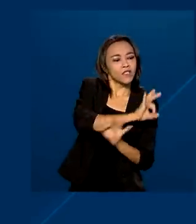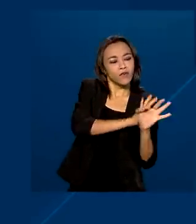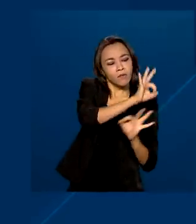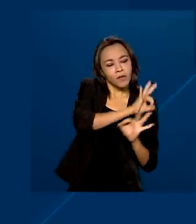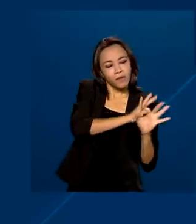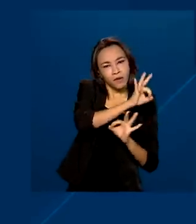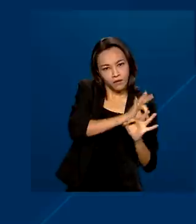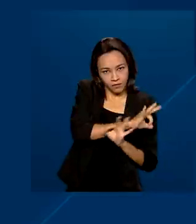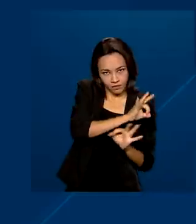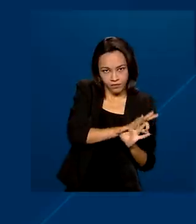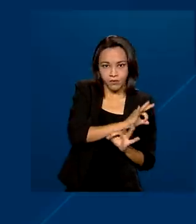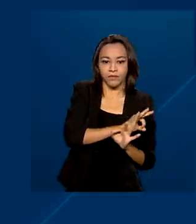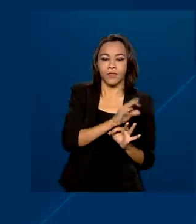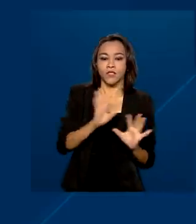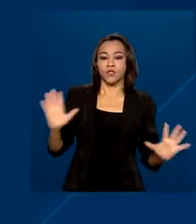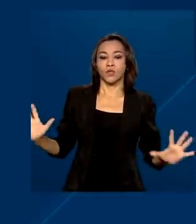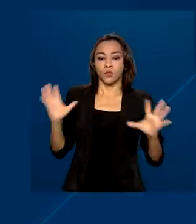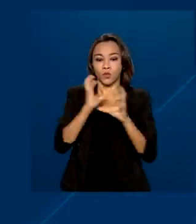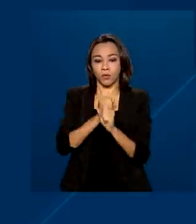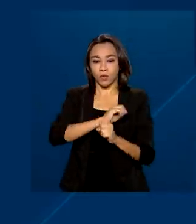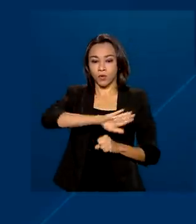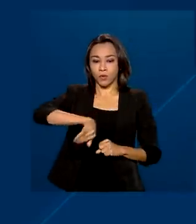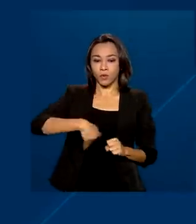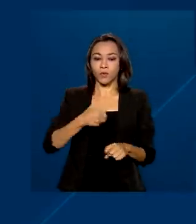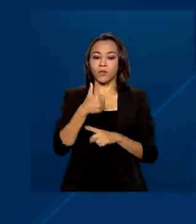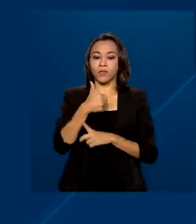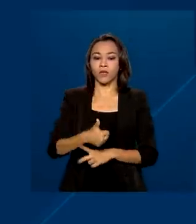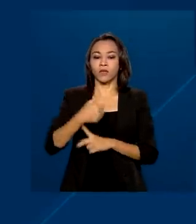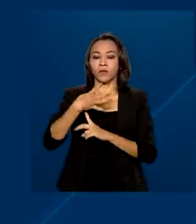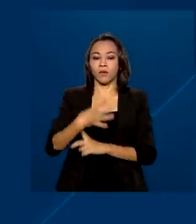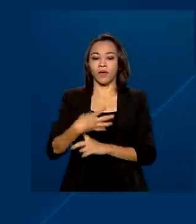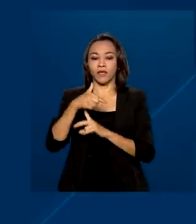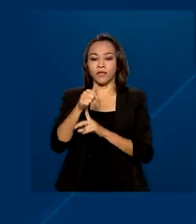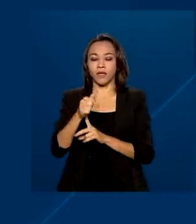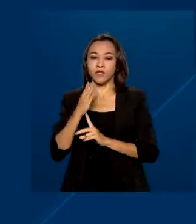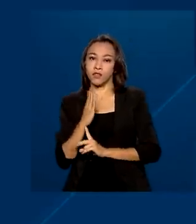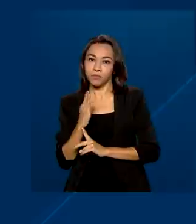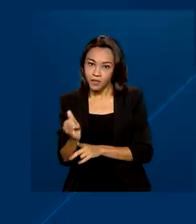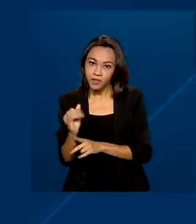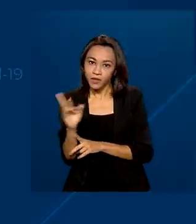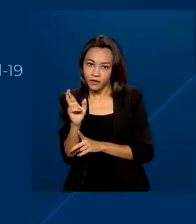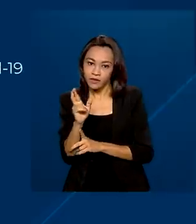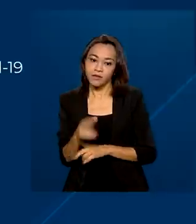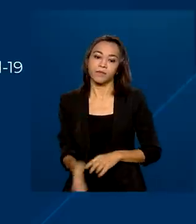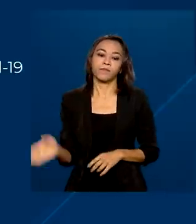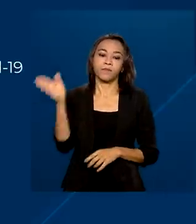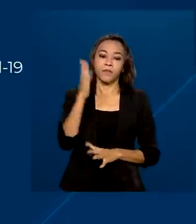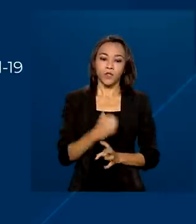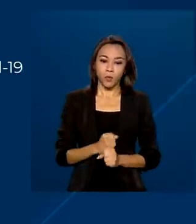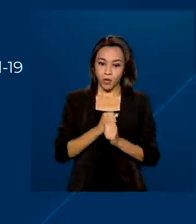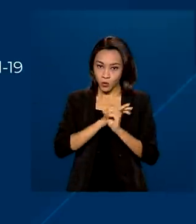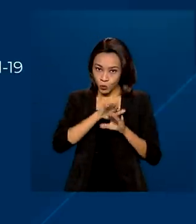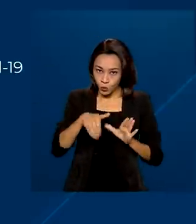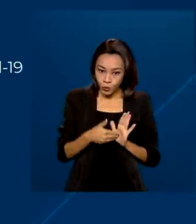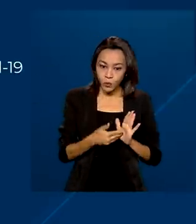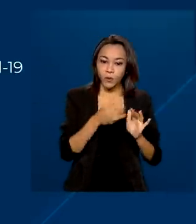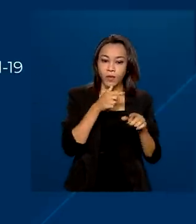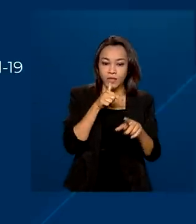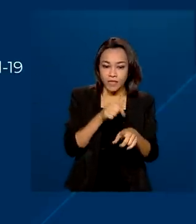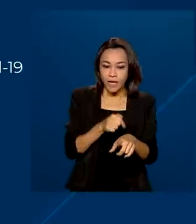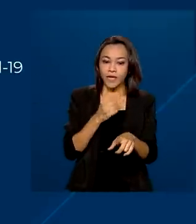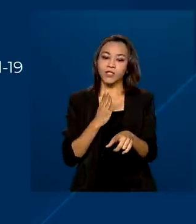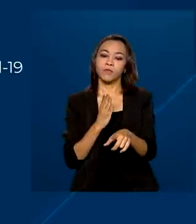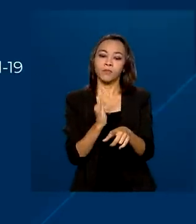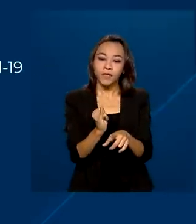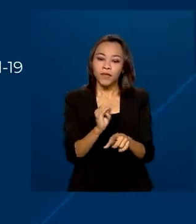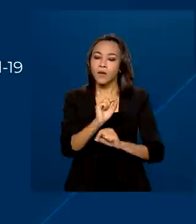2021, totalizando um orçamento de 147 bilhões de reais. Desse total, 7 bilhões